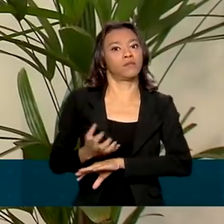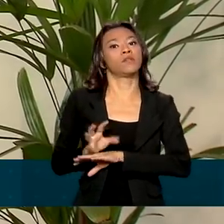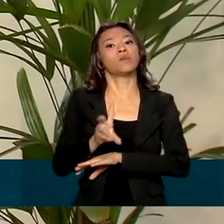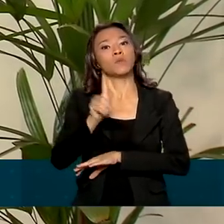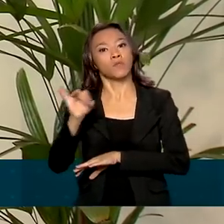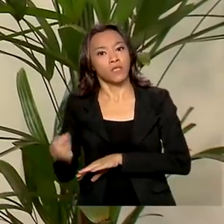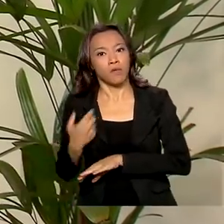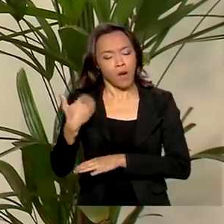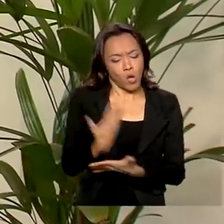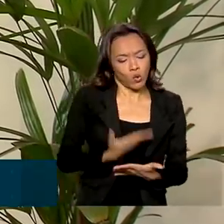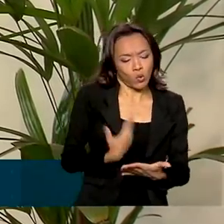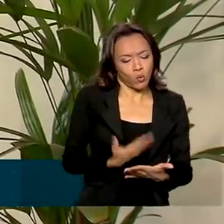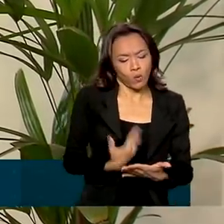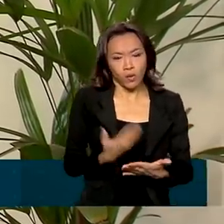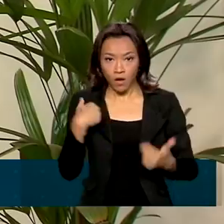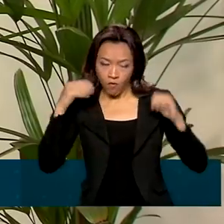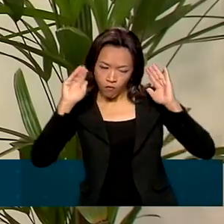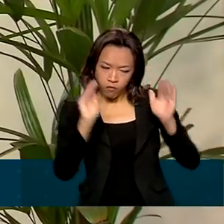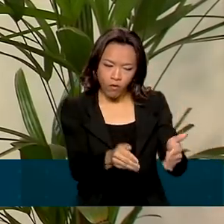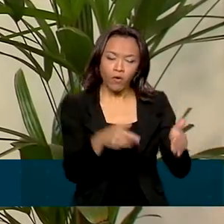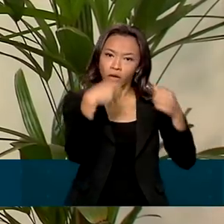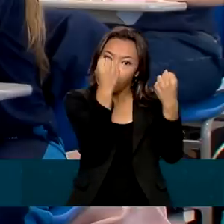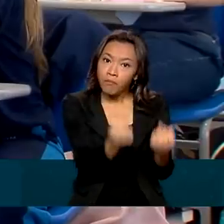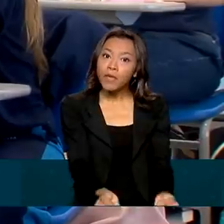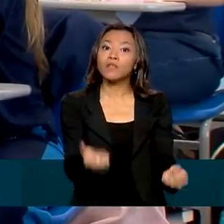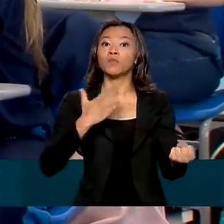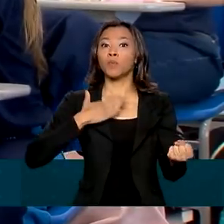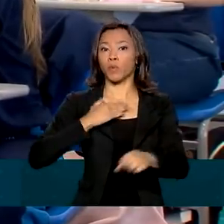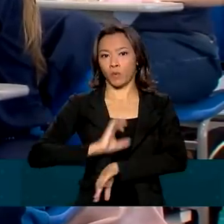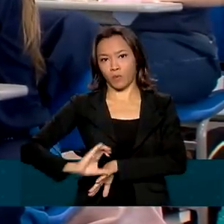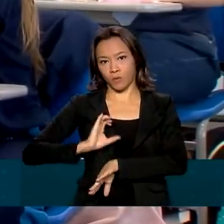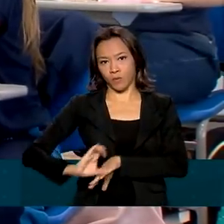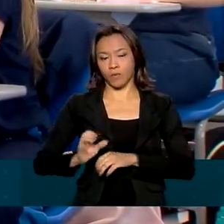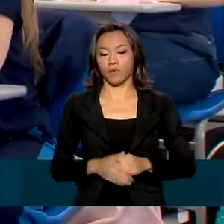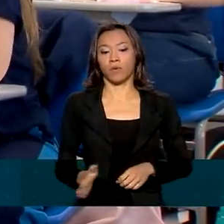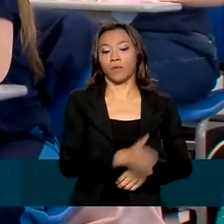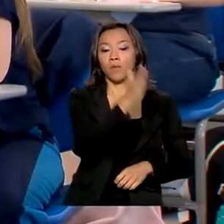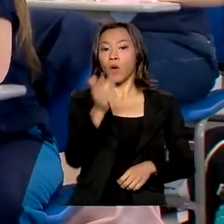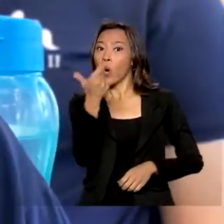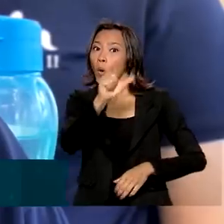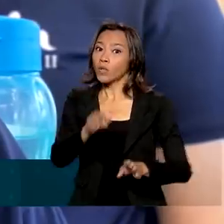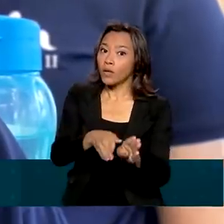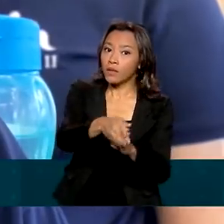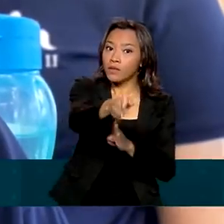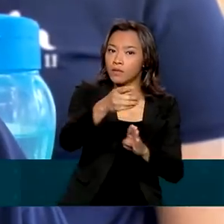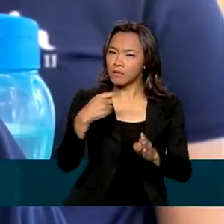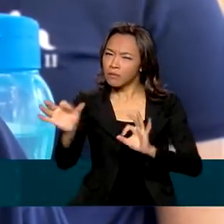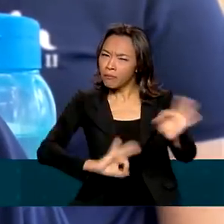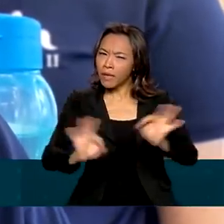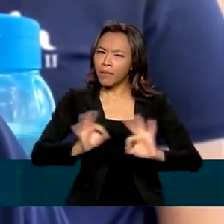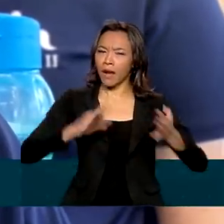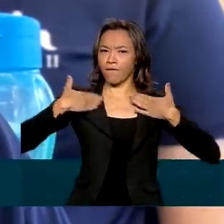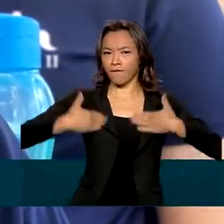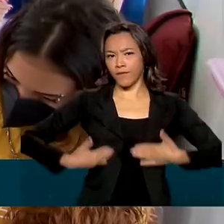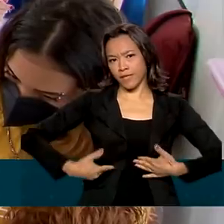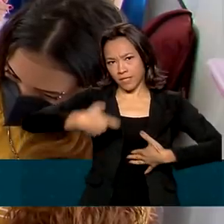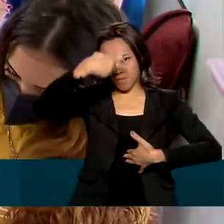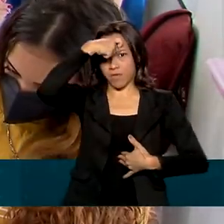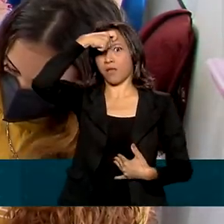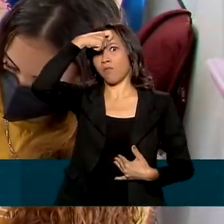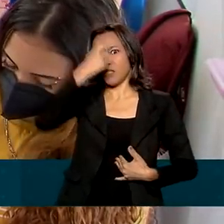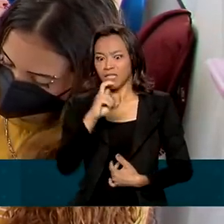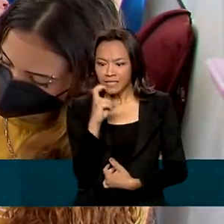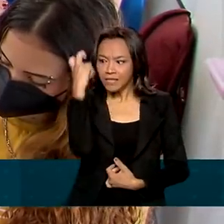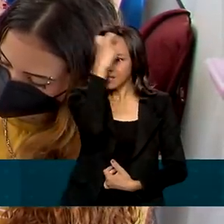um foco maior nas matérias que valem mais para o curso que eu quero. Outra dica é se preparar física e mentalmente para as cinco horas de prova